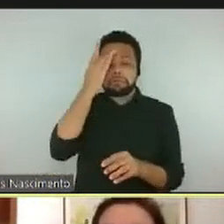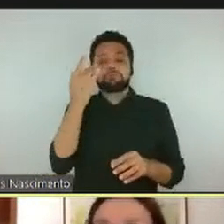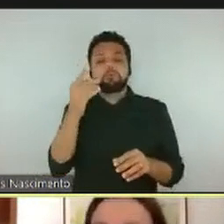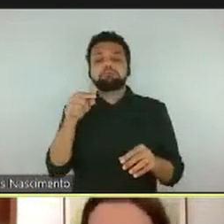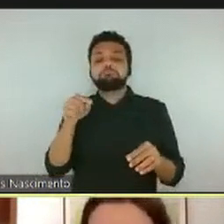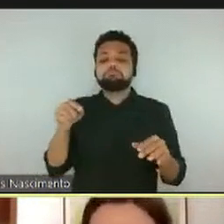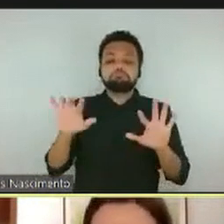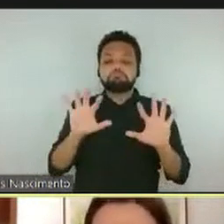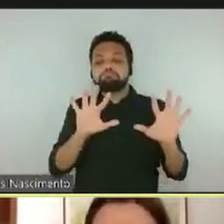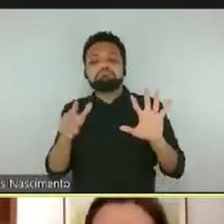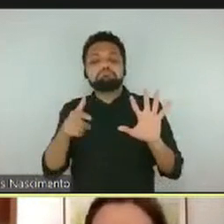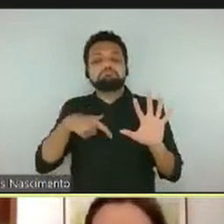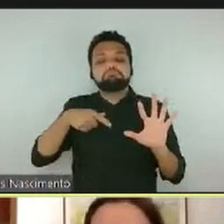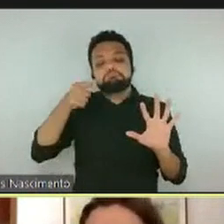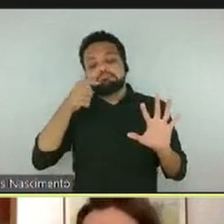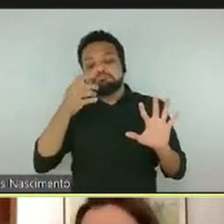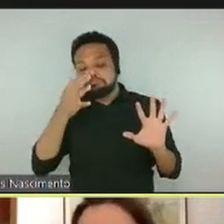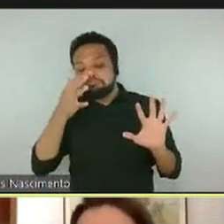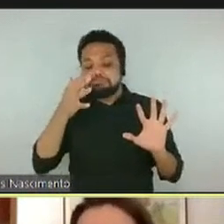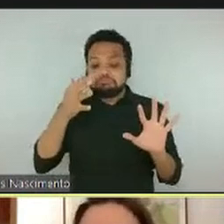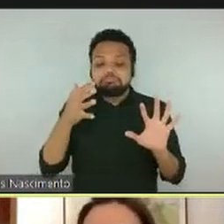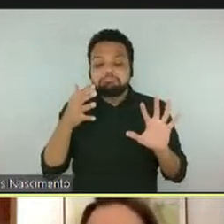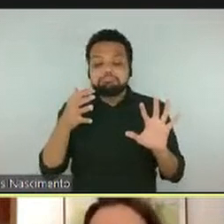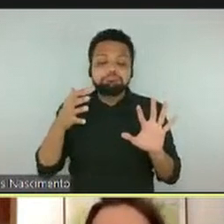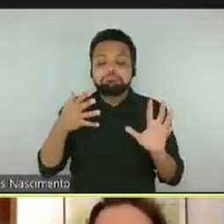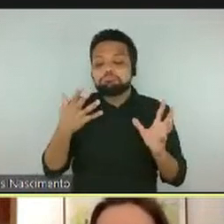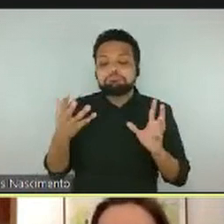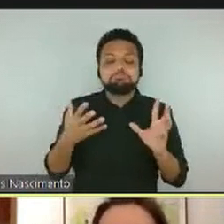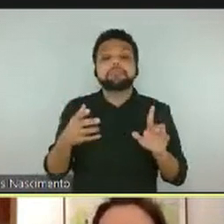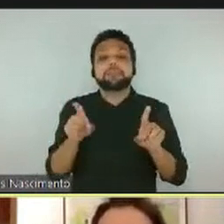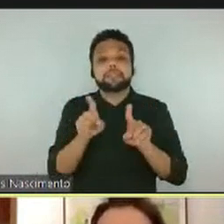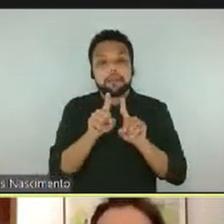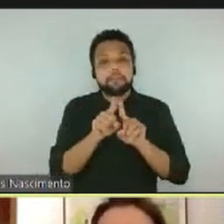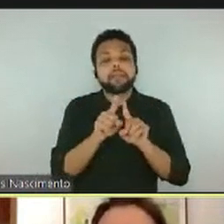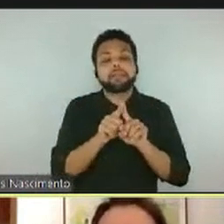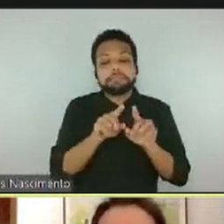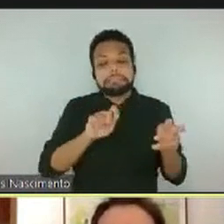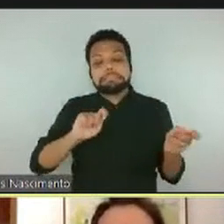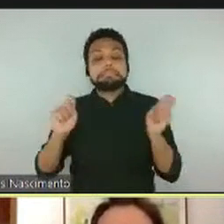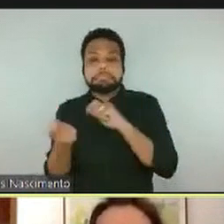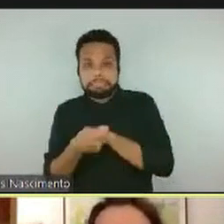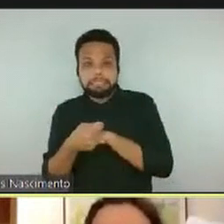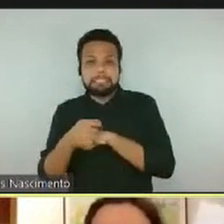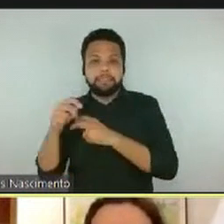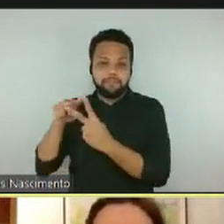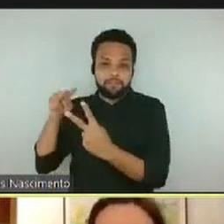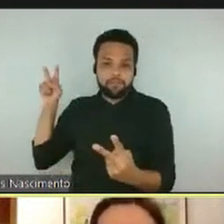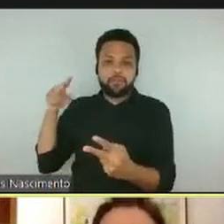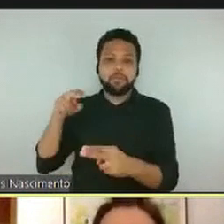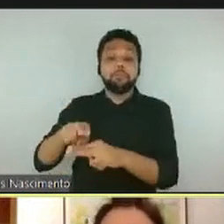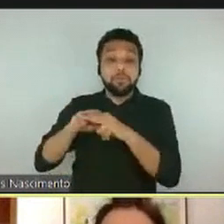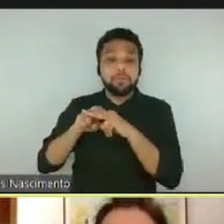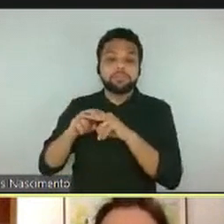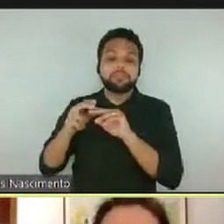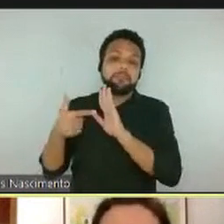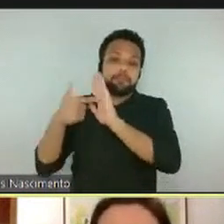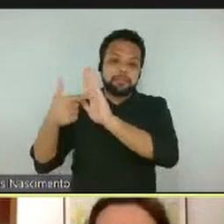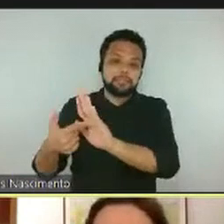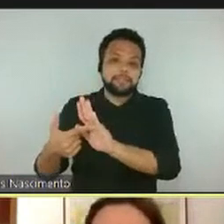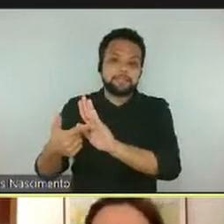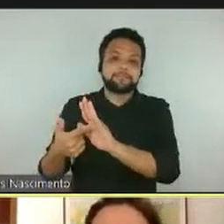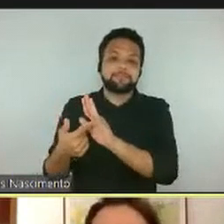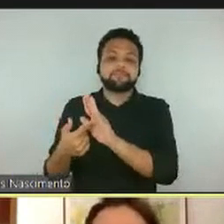de olhar essa obra no ambiente virtual. Então, por isso, essa apresentação, essas